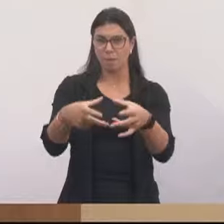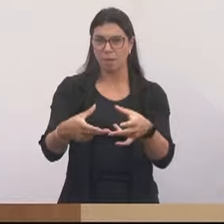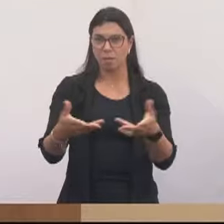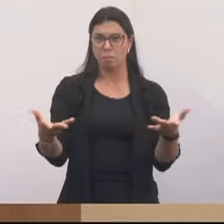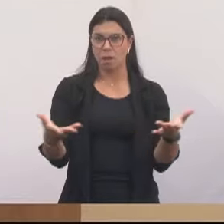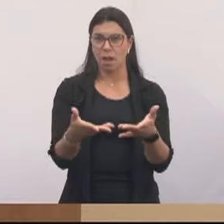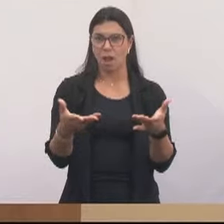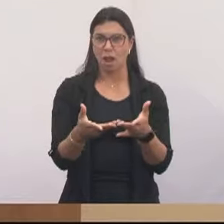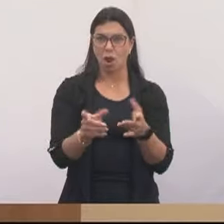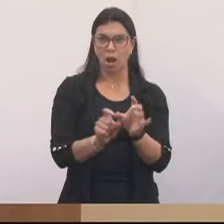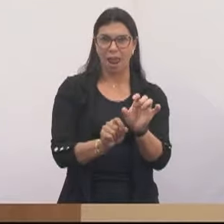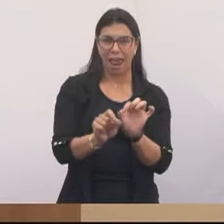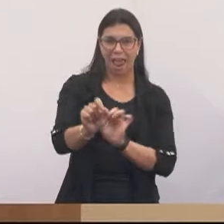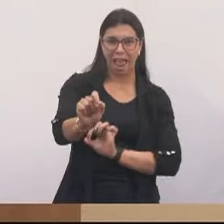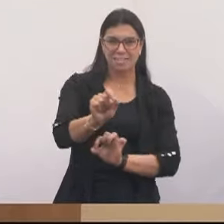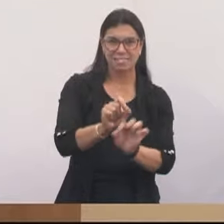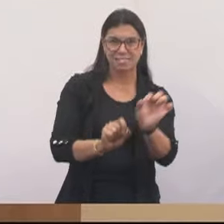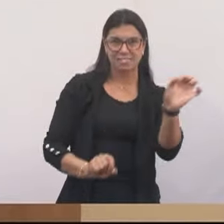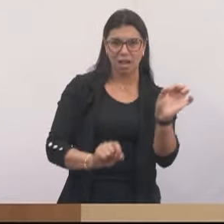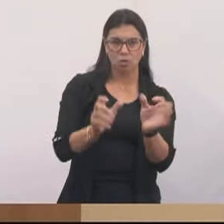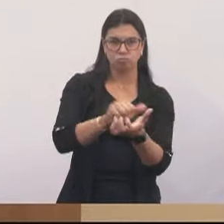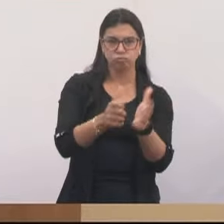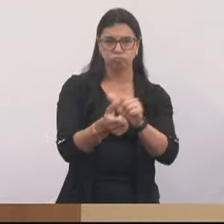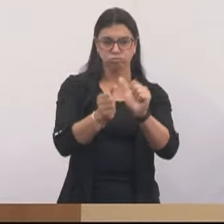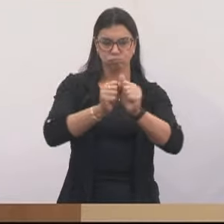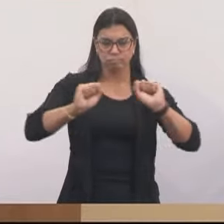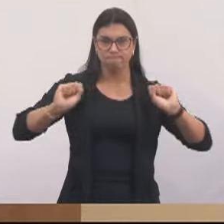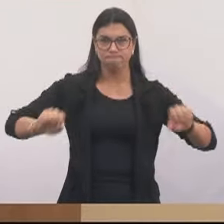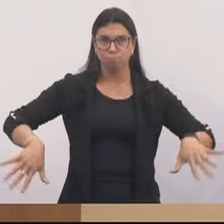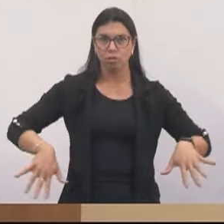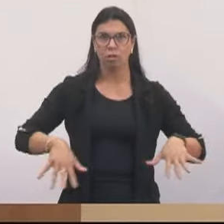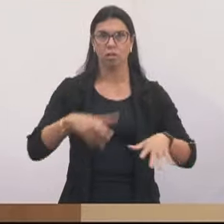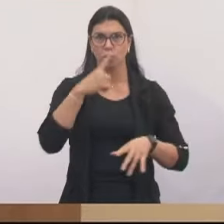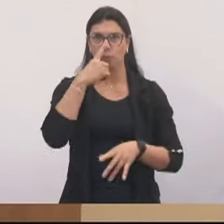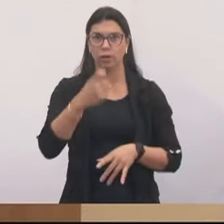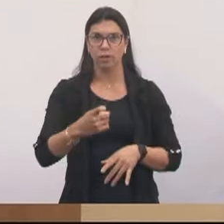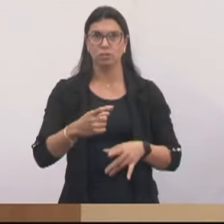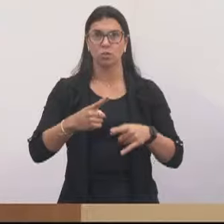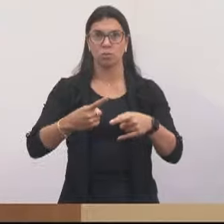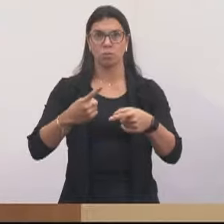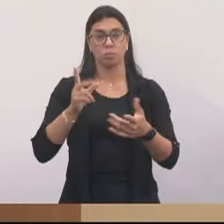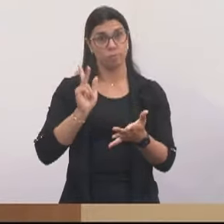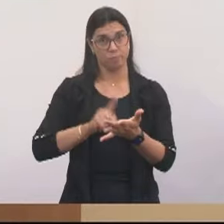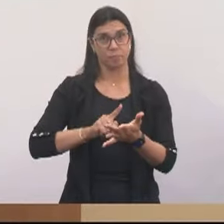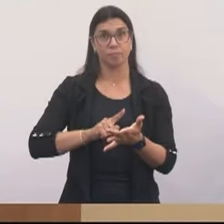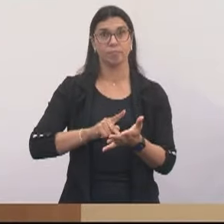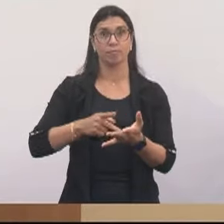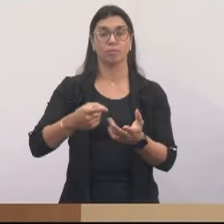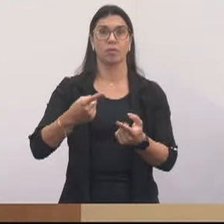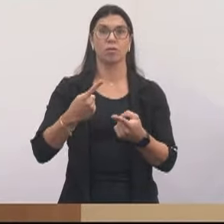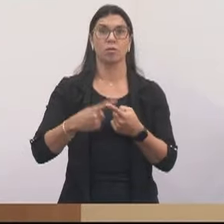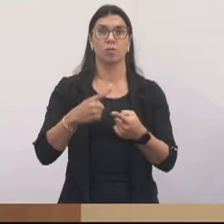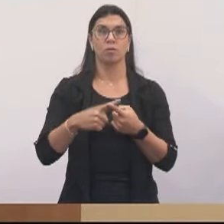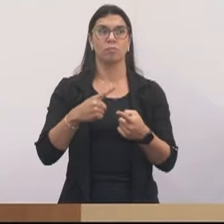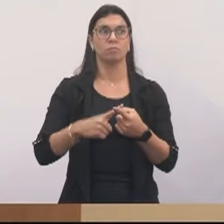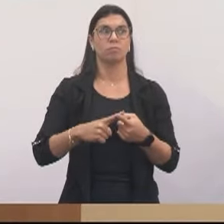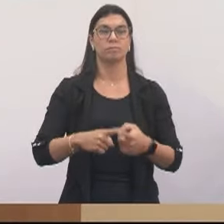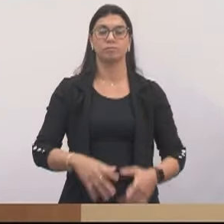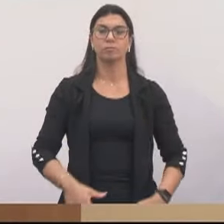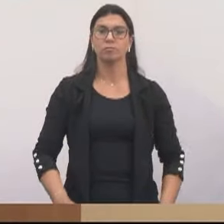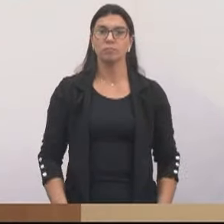rasgaram o regimento e jogaram no lixo. Essa é a verdade. E também, de forma